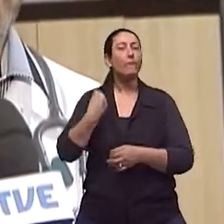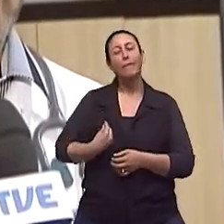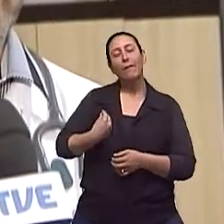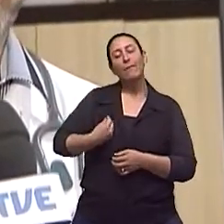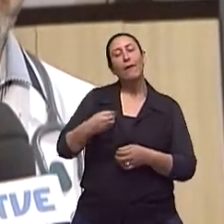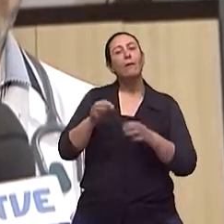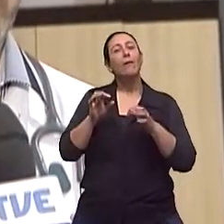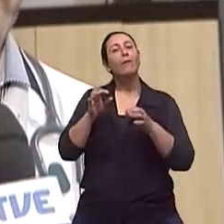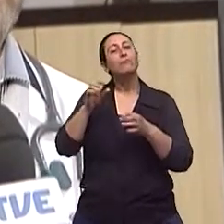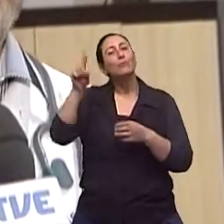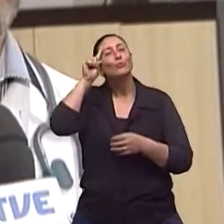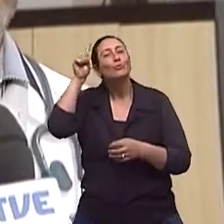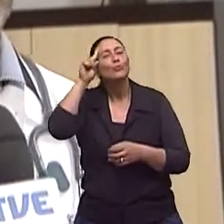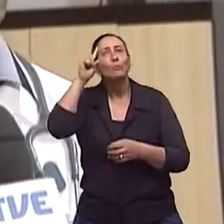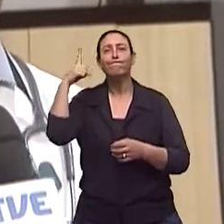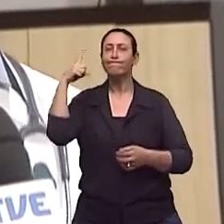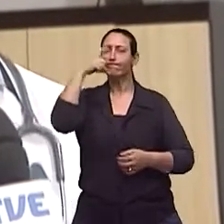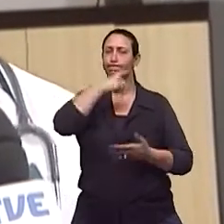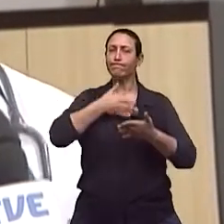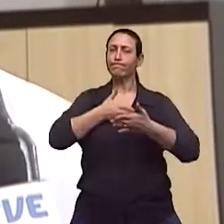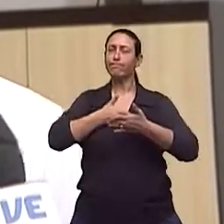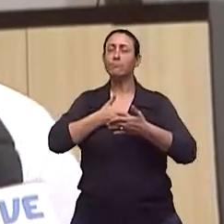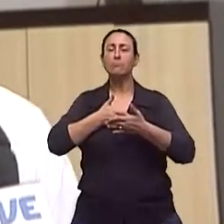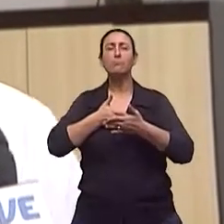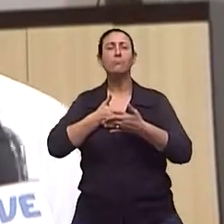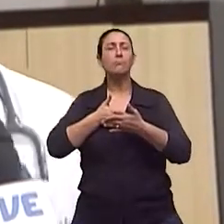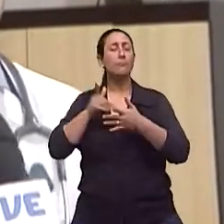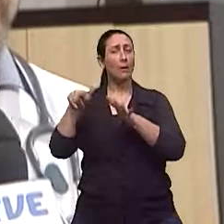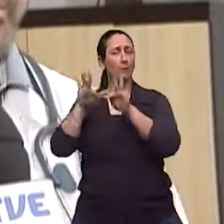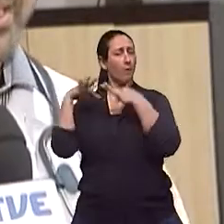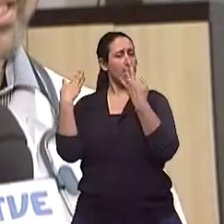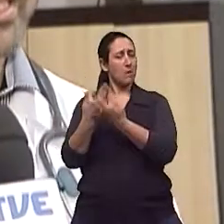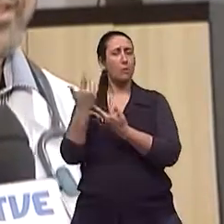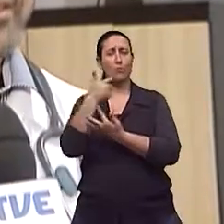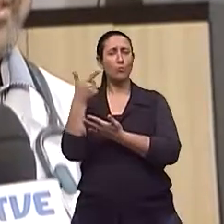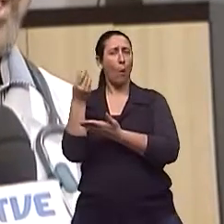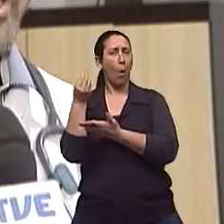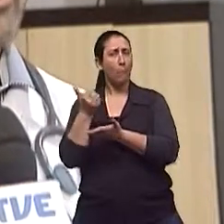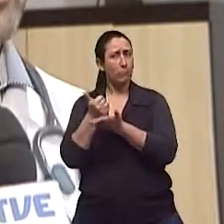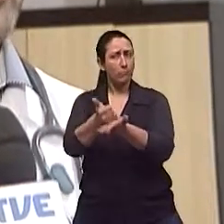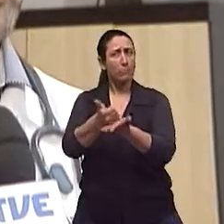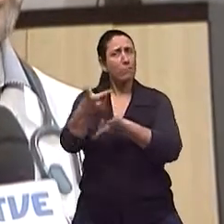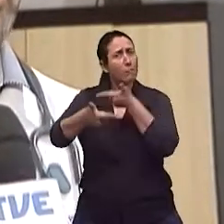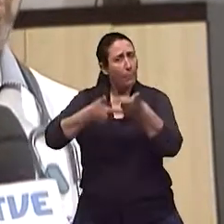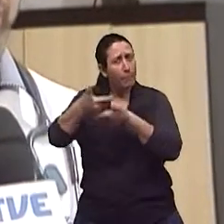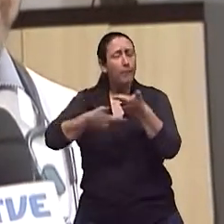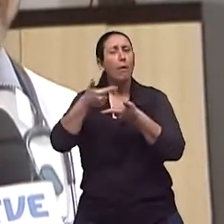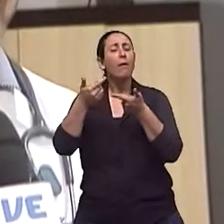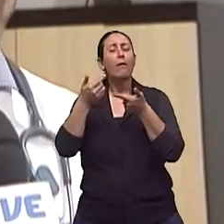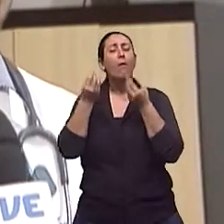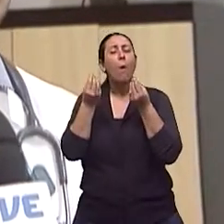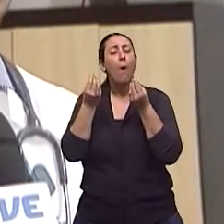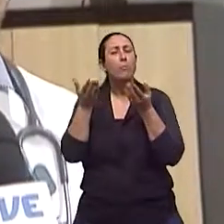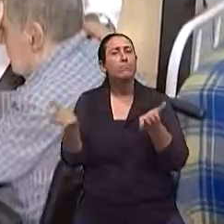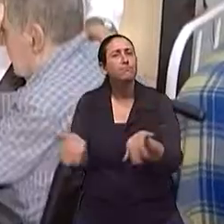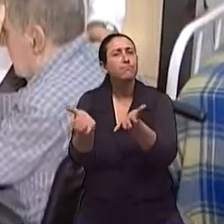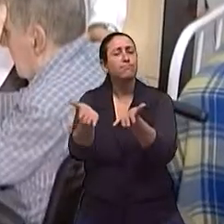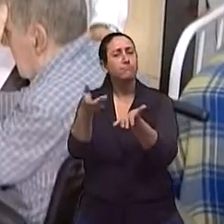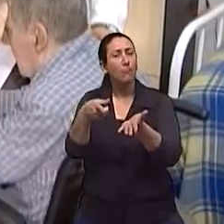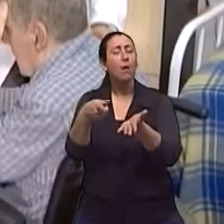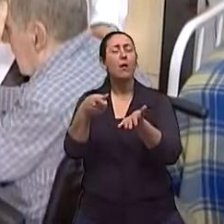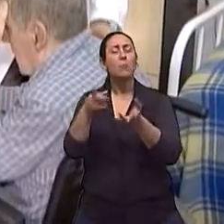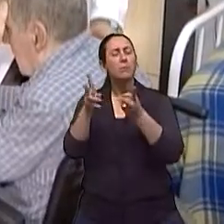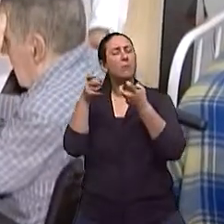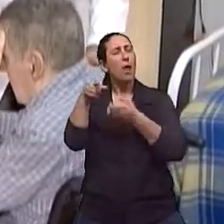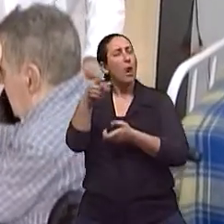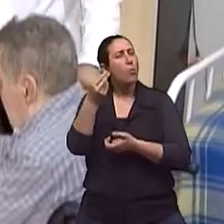vida diária. A família dele não tinha por trabalhar condições de dar o suporte necessário. Eu percebi